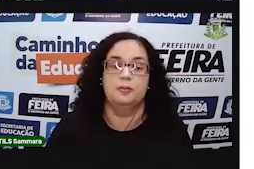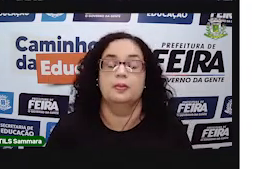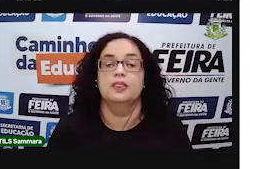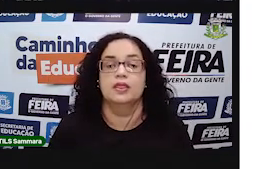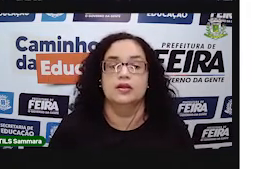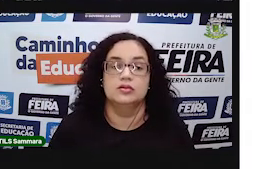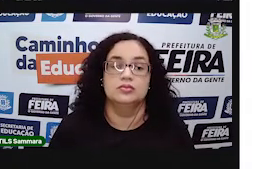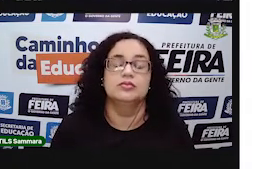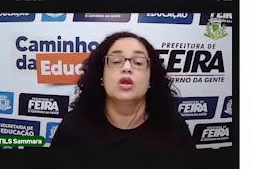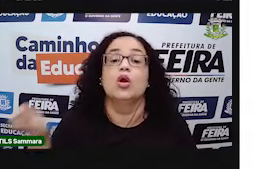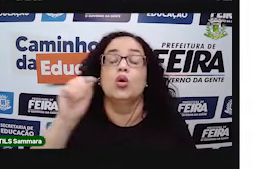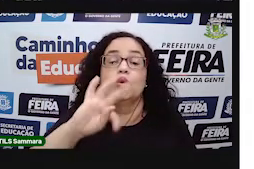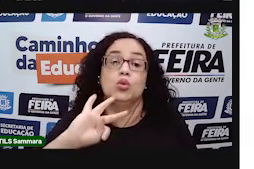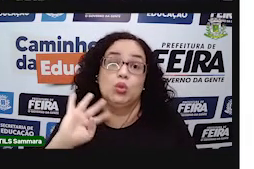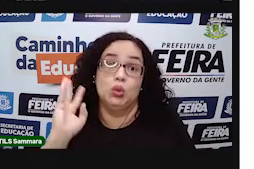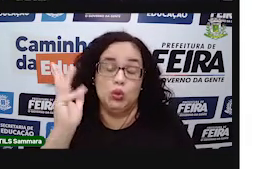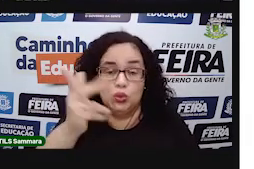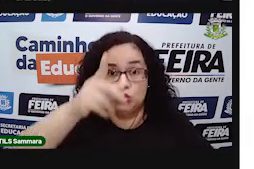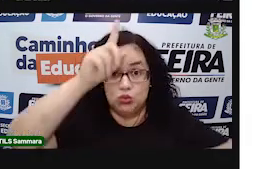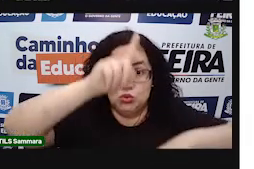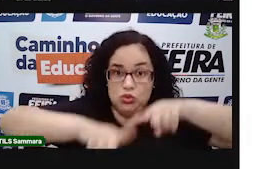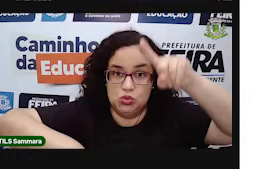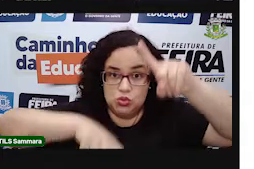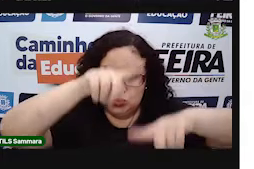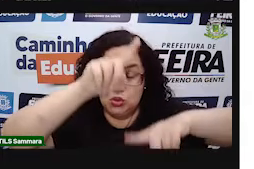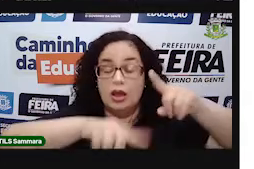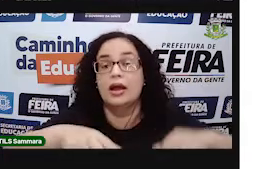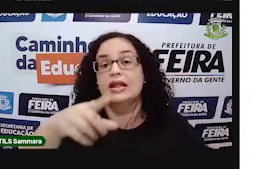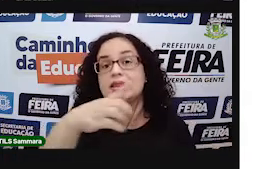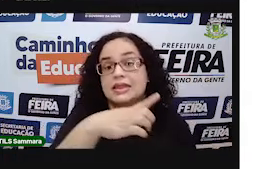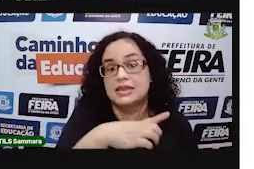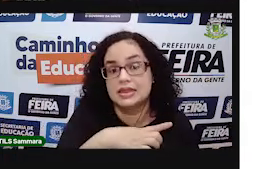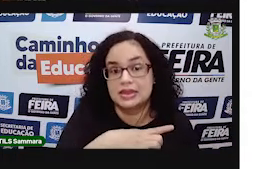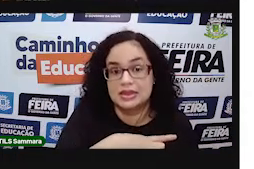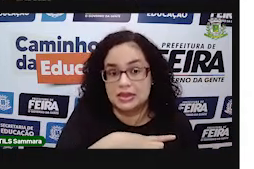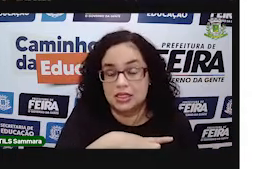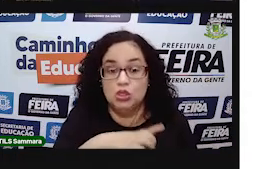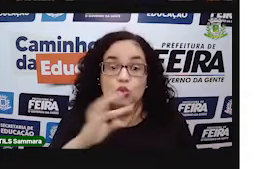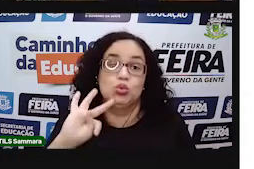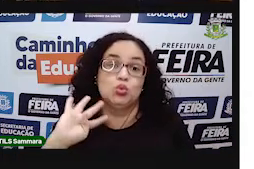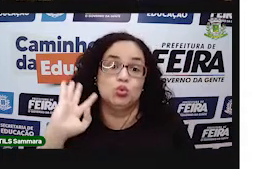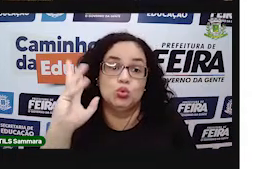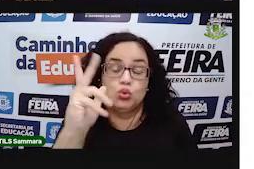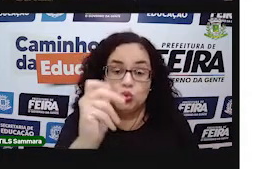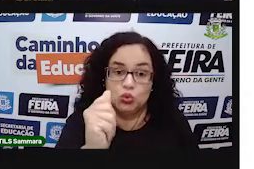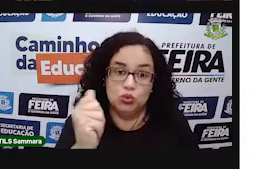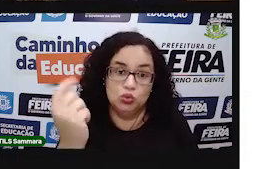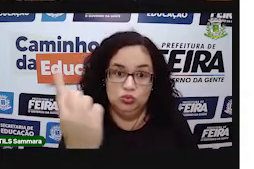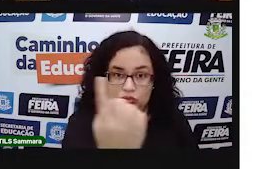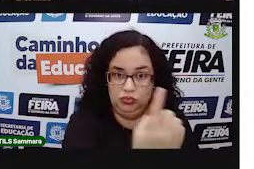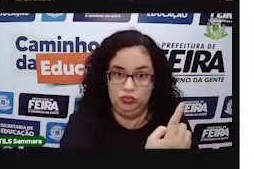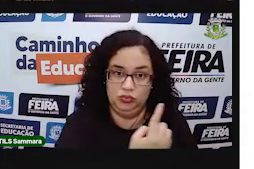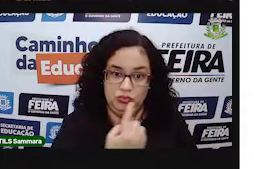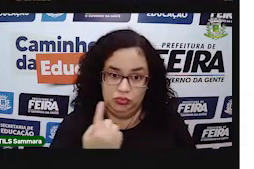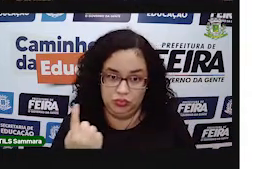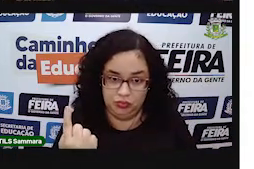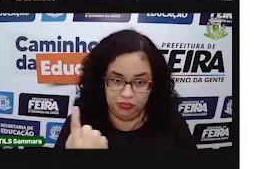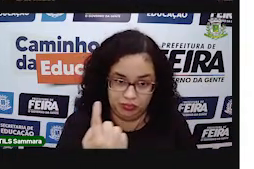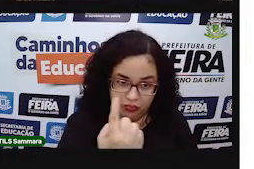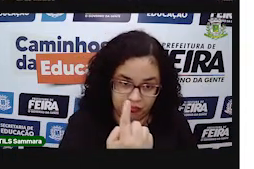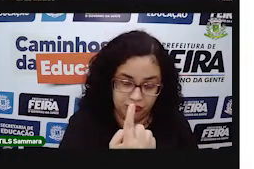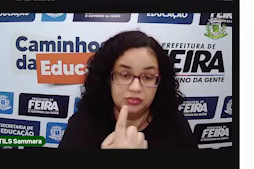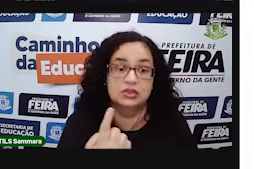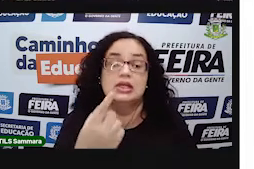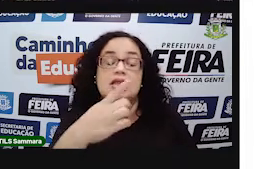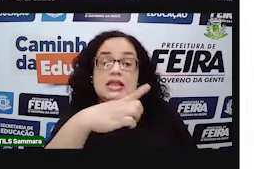Bom, o que todos esses objetos possuem, assim como tudo à nossa volta, absolutamente tudo,